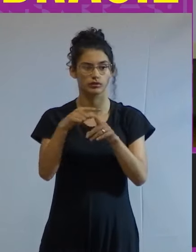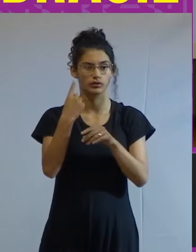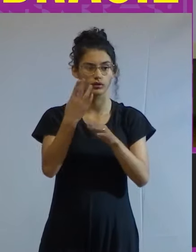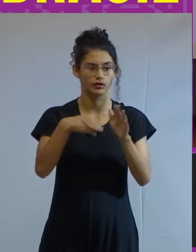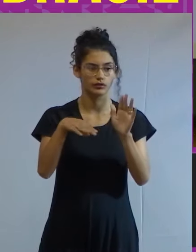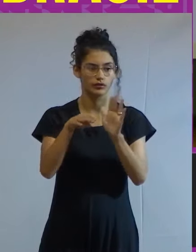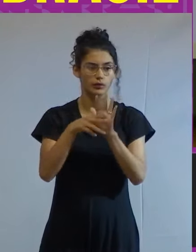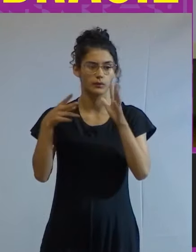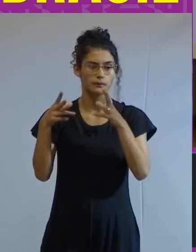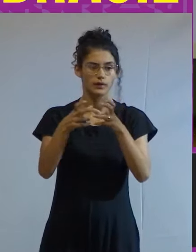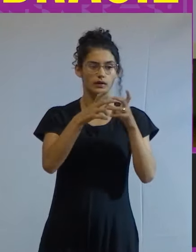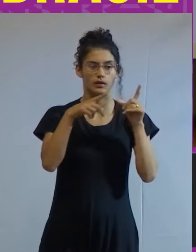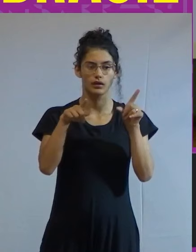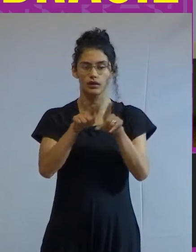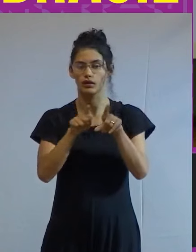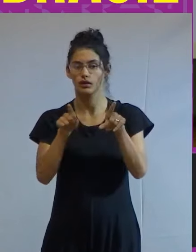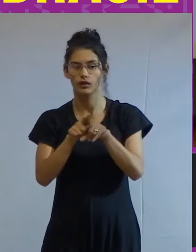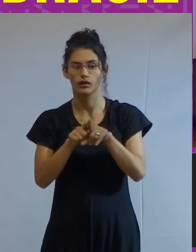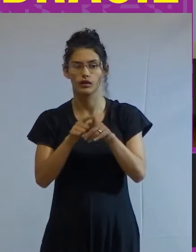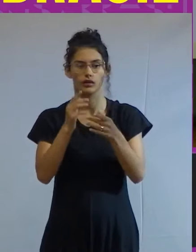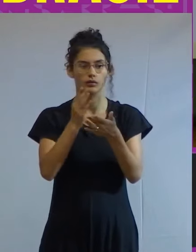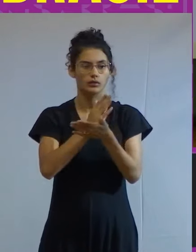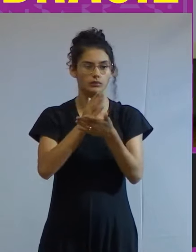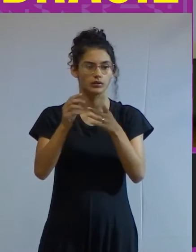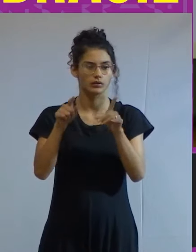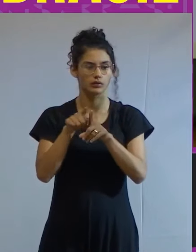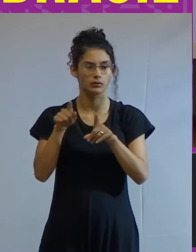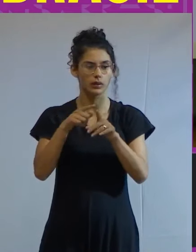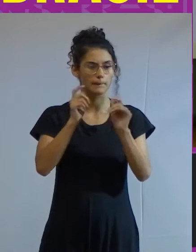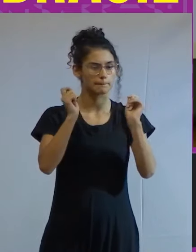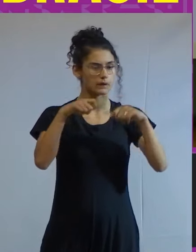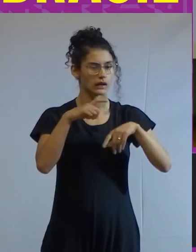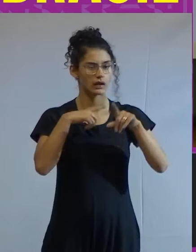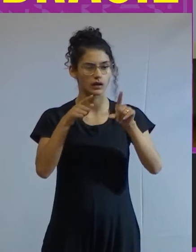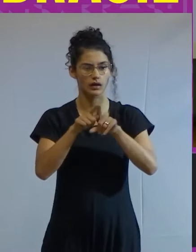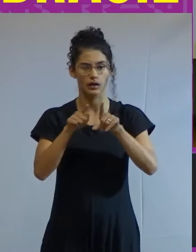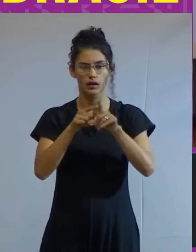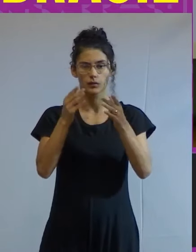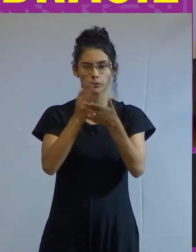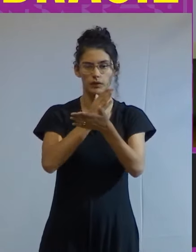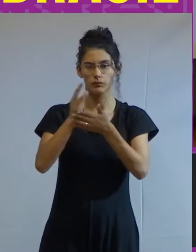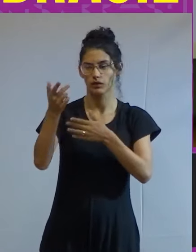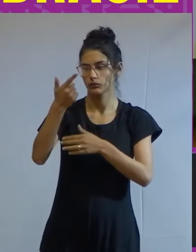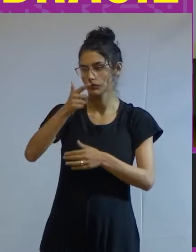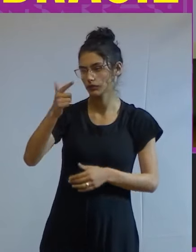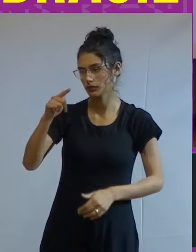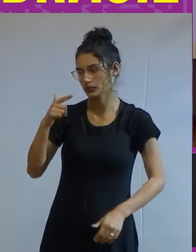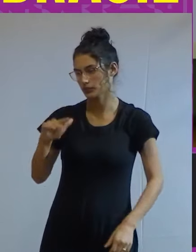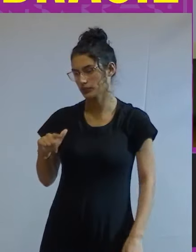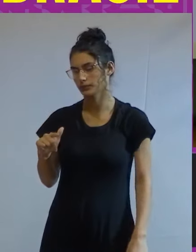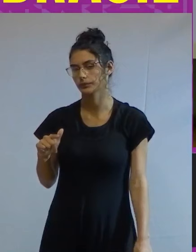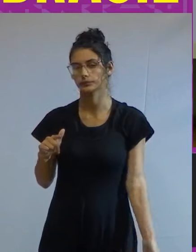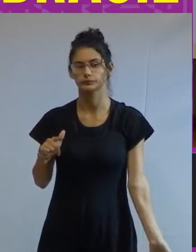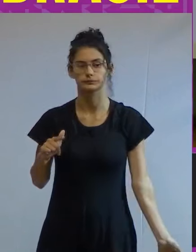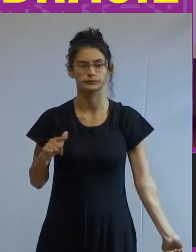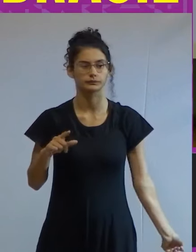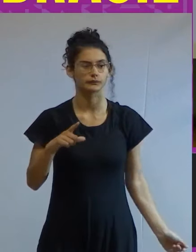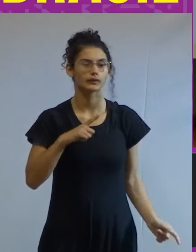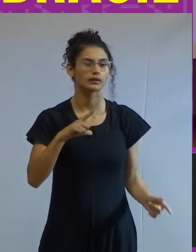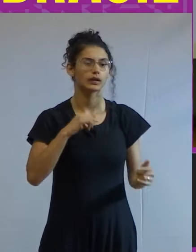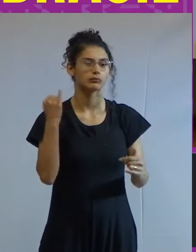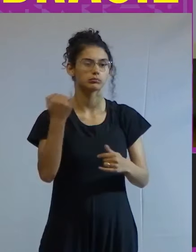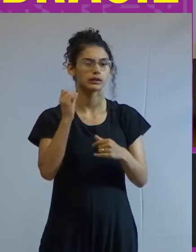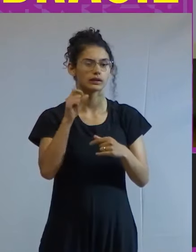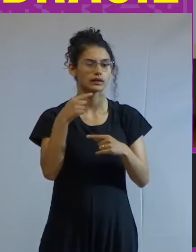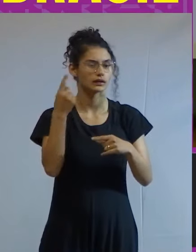chega olhando a distribuição e as possibilidades de redistribuição é que não tem saída se a gente